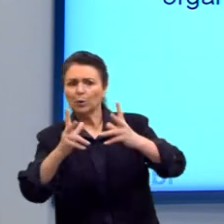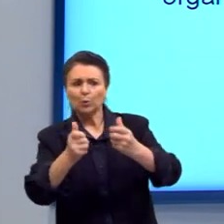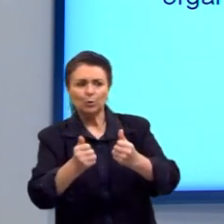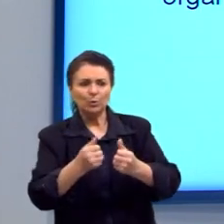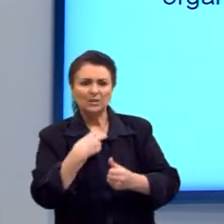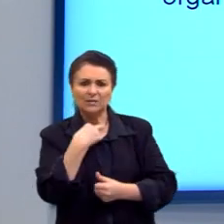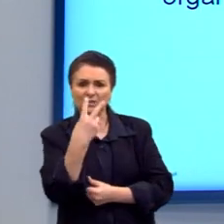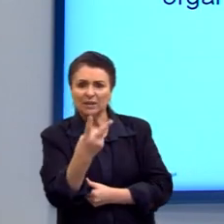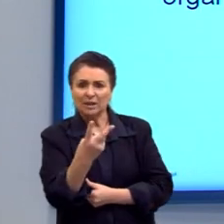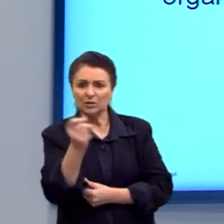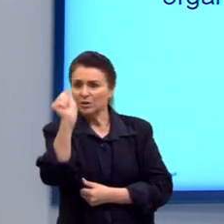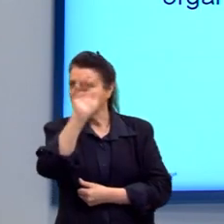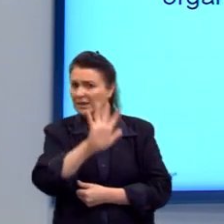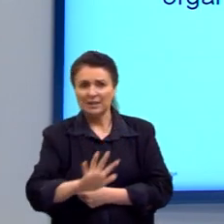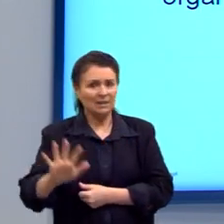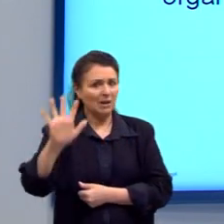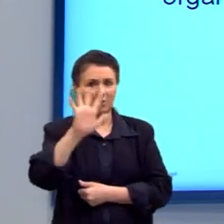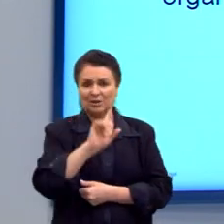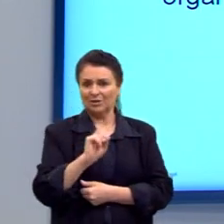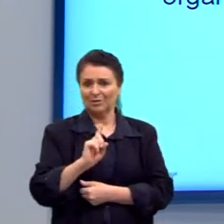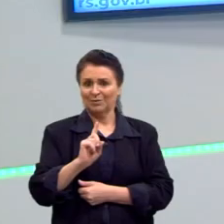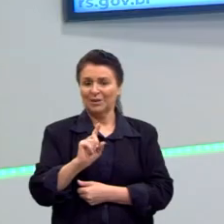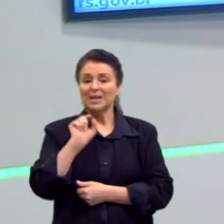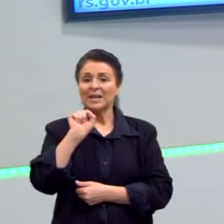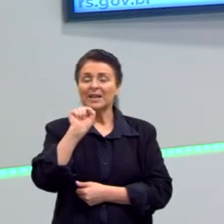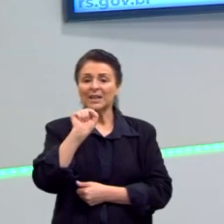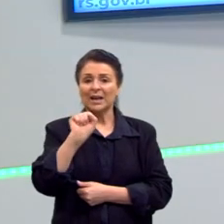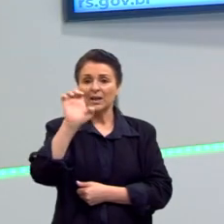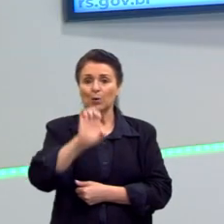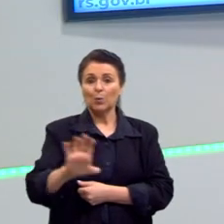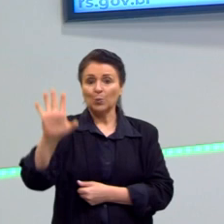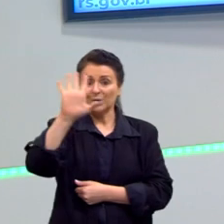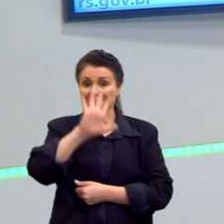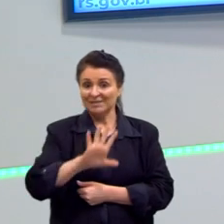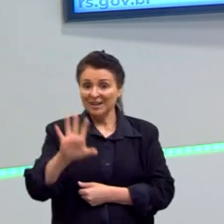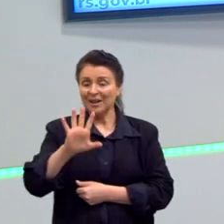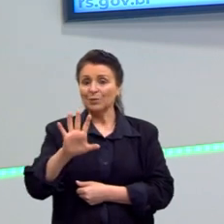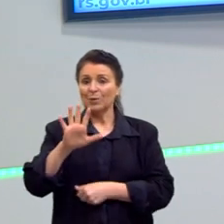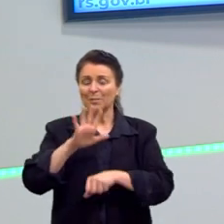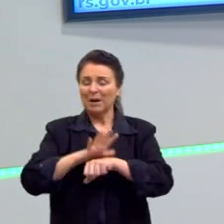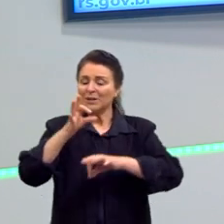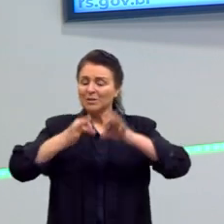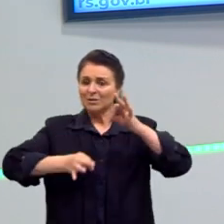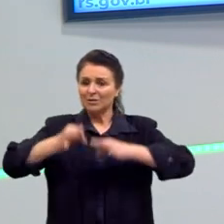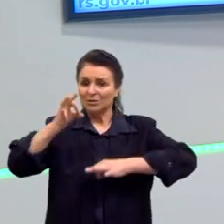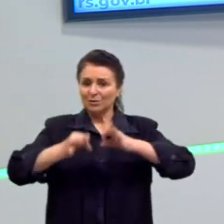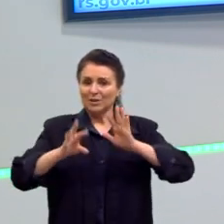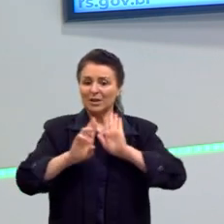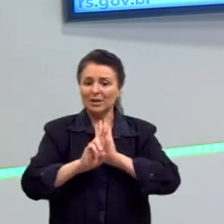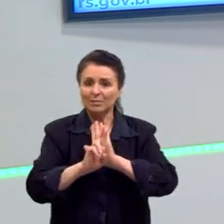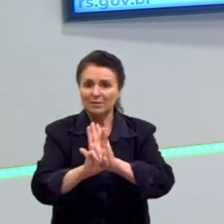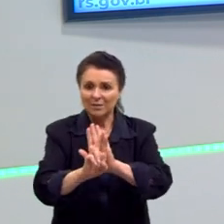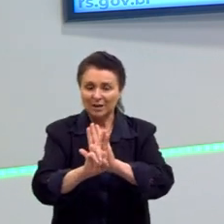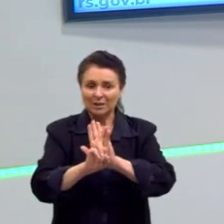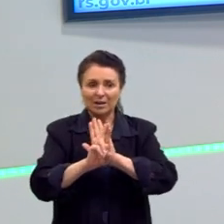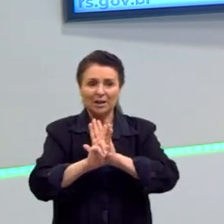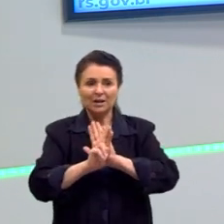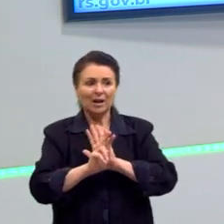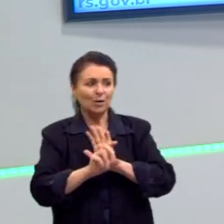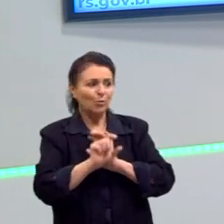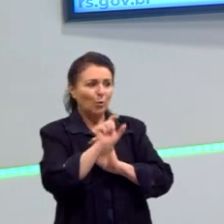geral. O Estado, essa instituição mais justa que ele propõe, é aquela que representa a vontade geral.